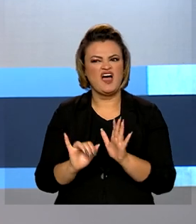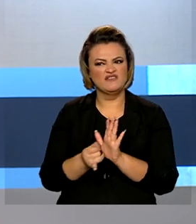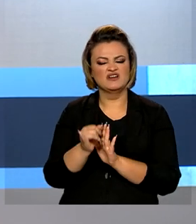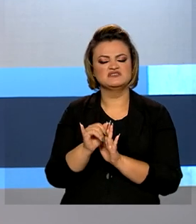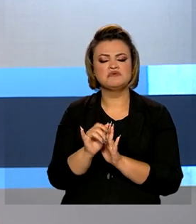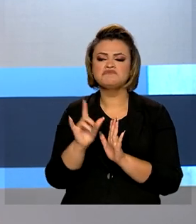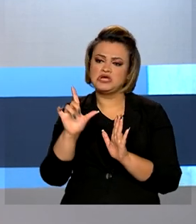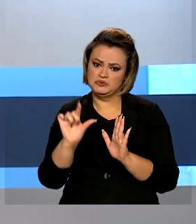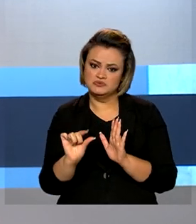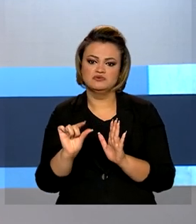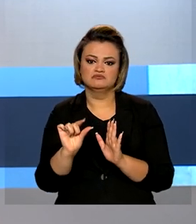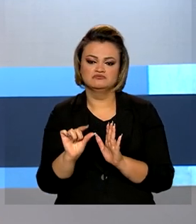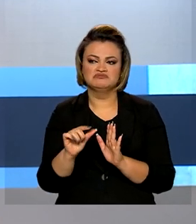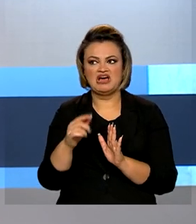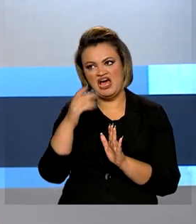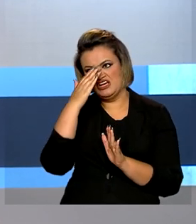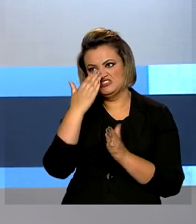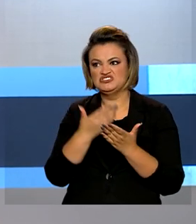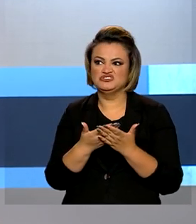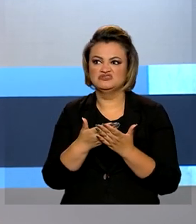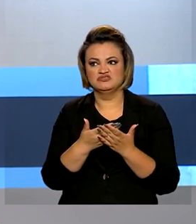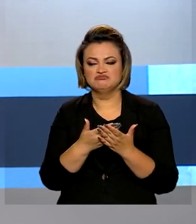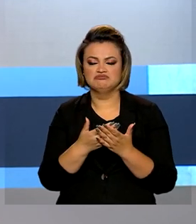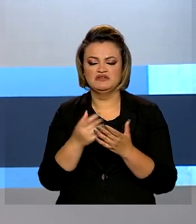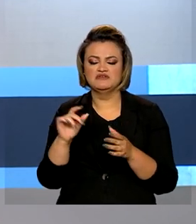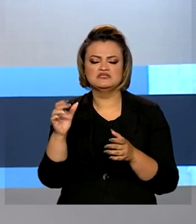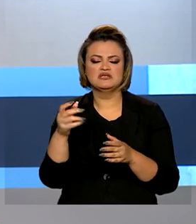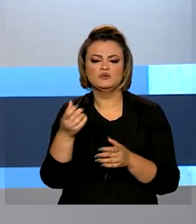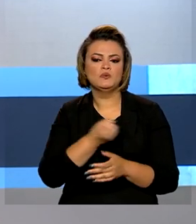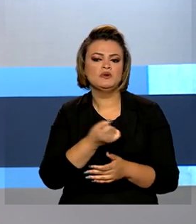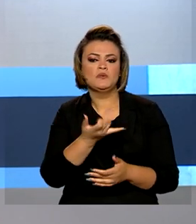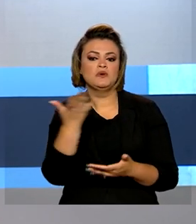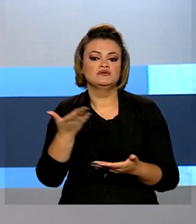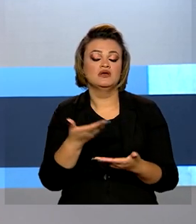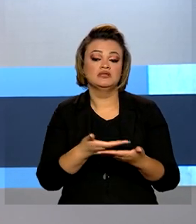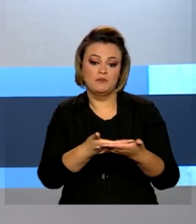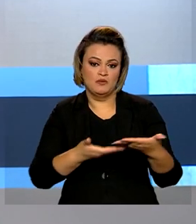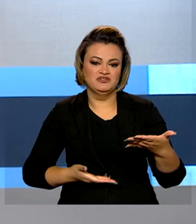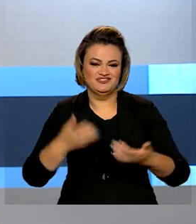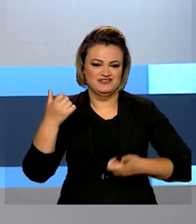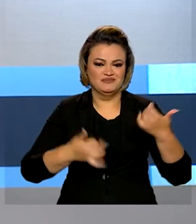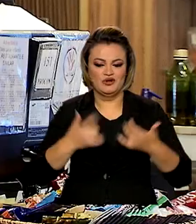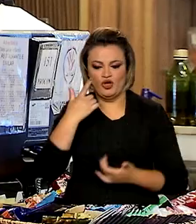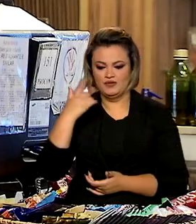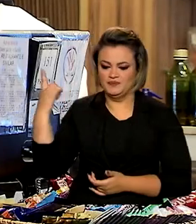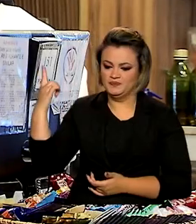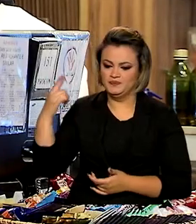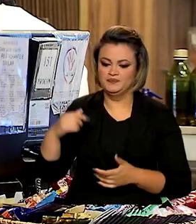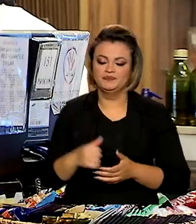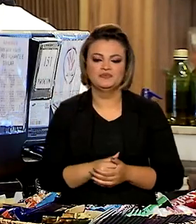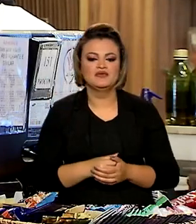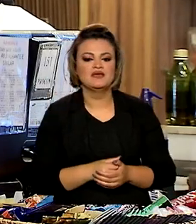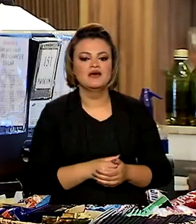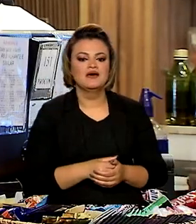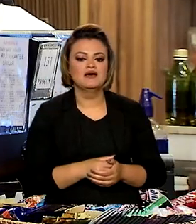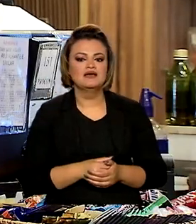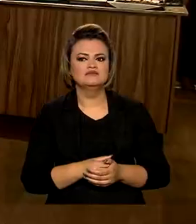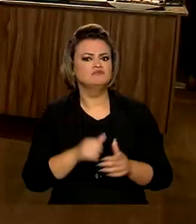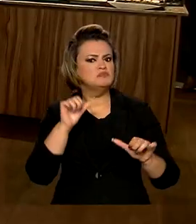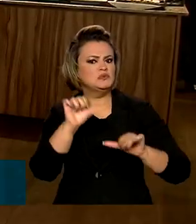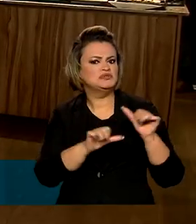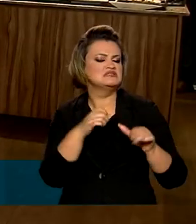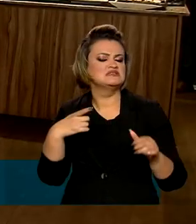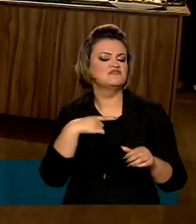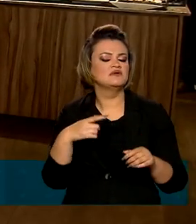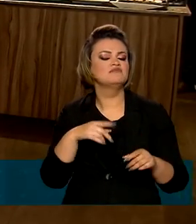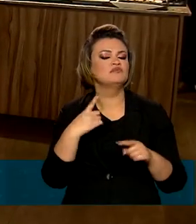inflação reduziu. Os novos números foram divulgados no boletim macrofiscal. A explicação para mudança